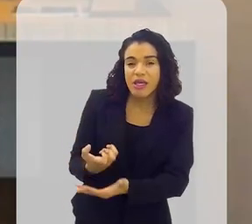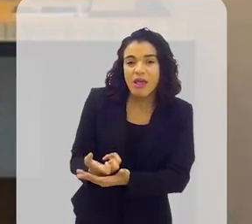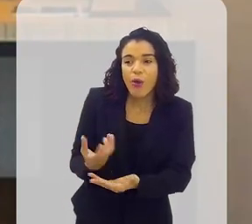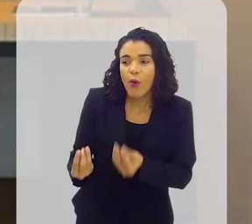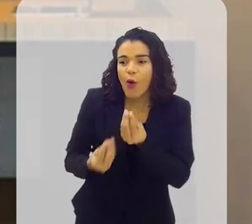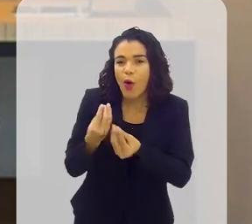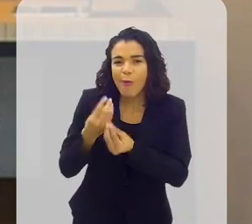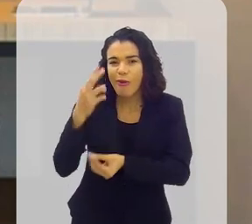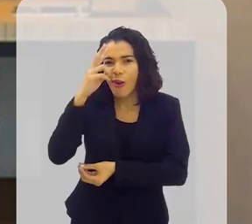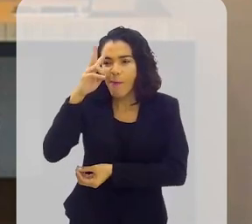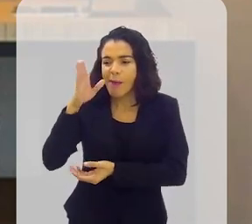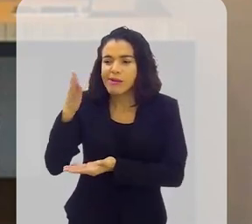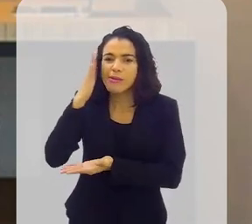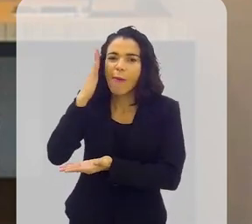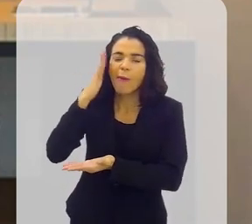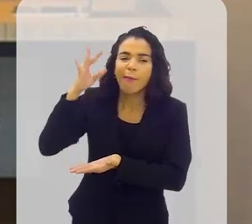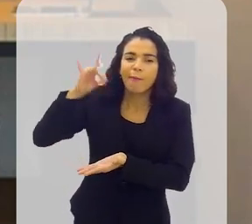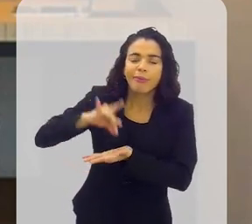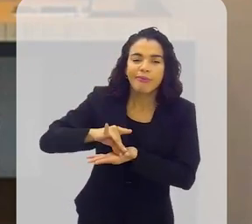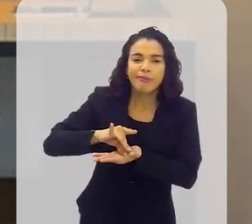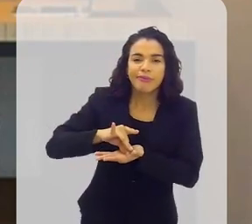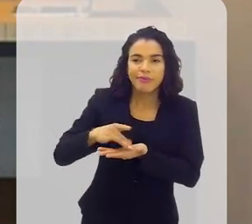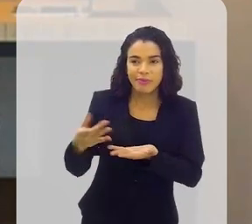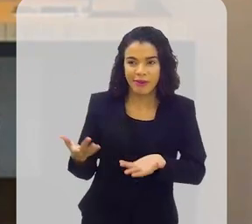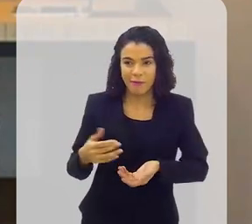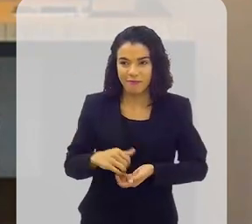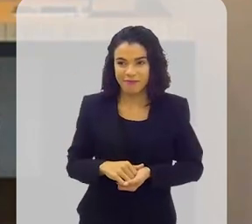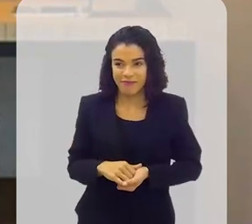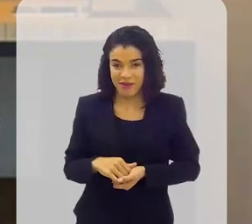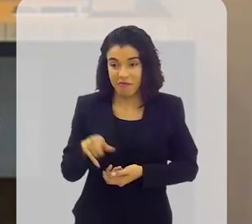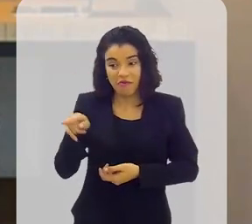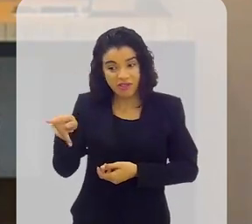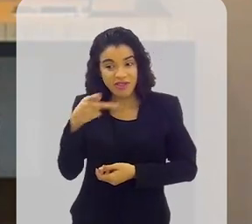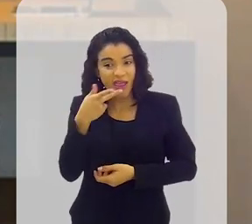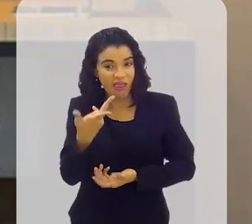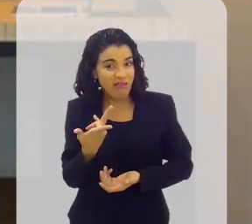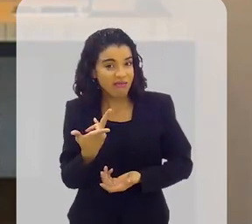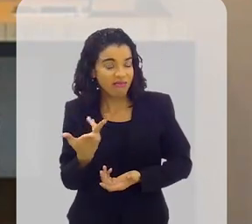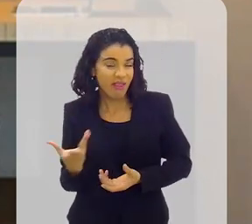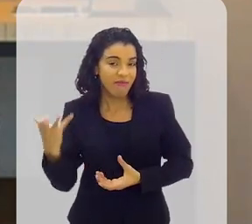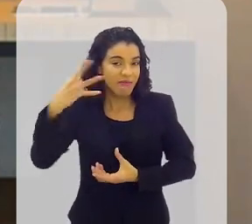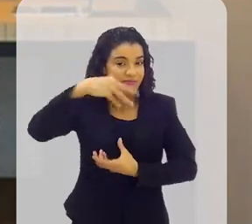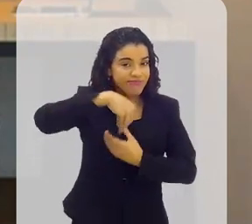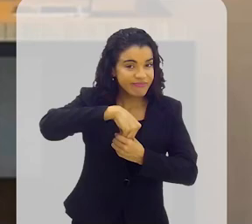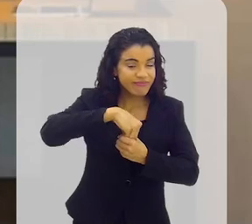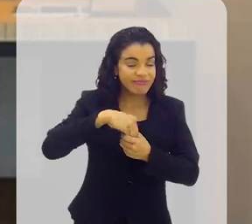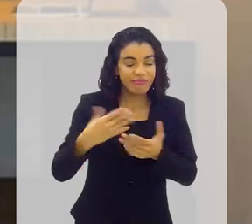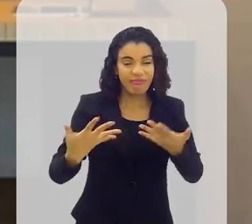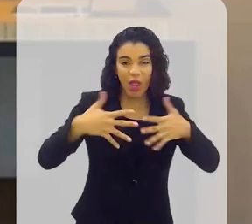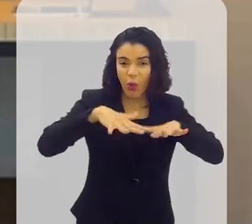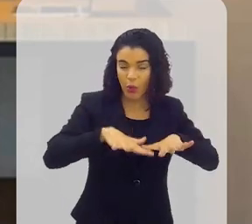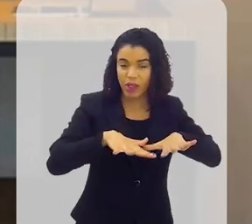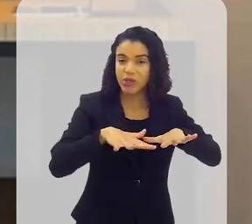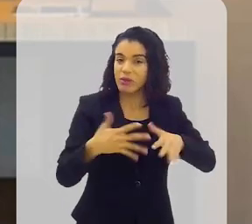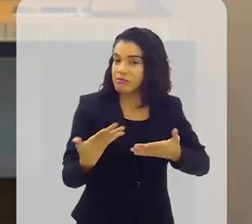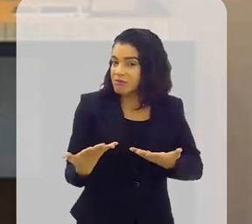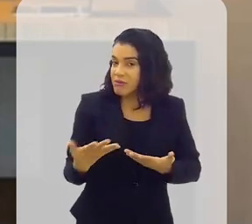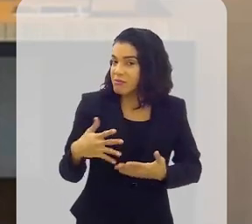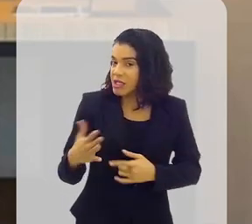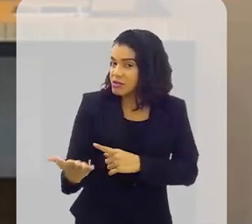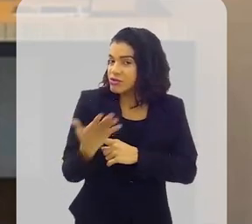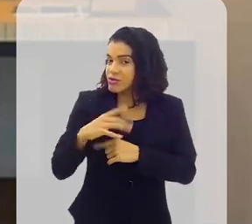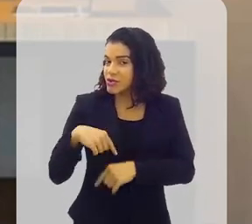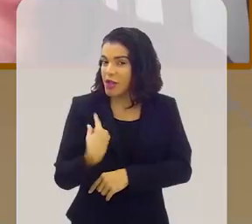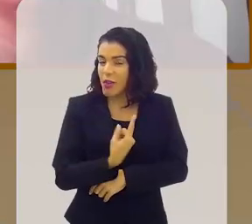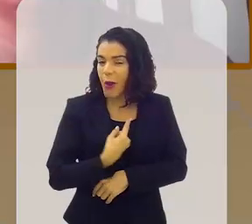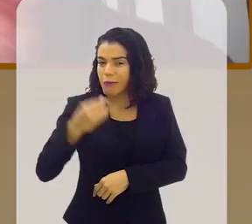não pode ficar sem essa memória. Você fala como alguém que vem de dentro, mas ajuda a todos